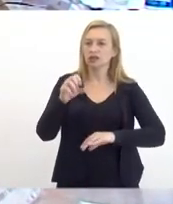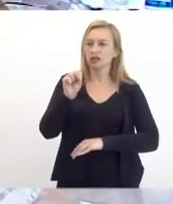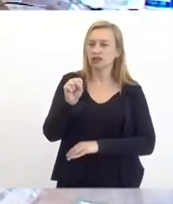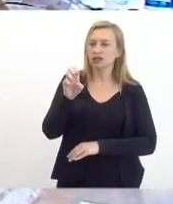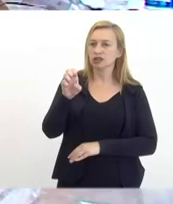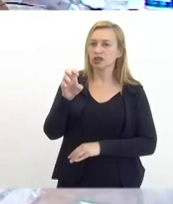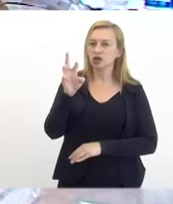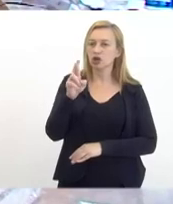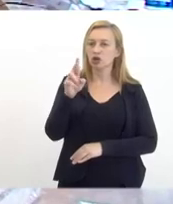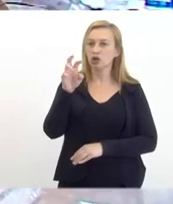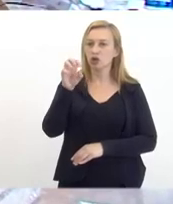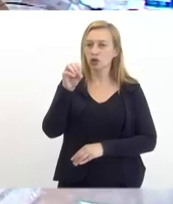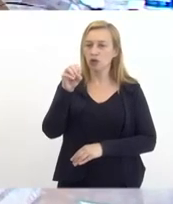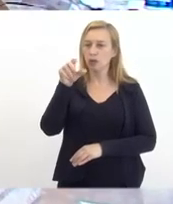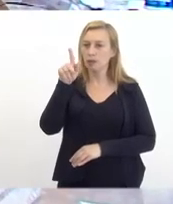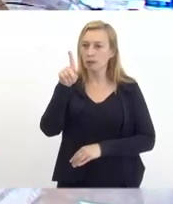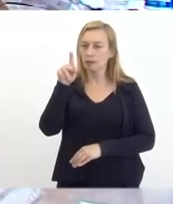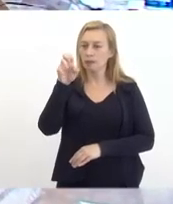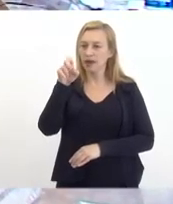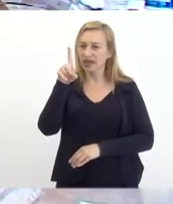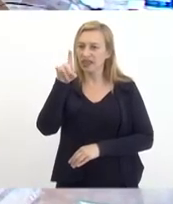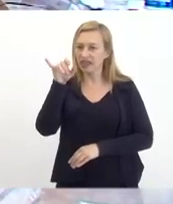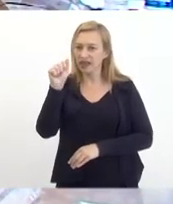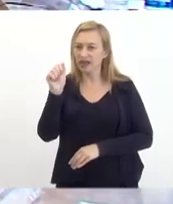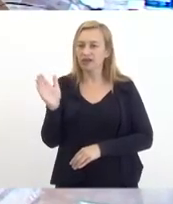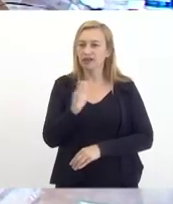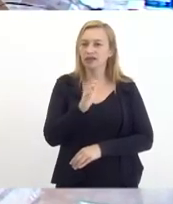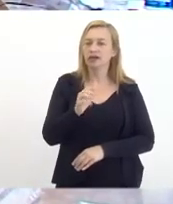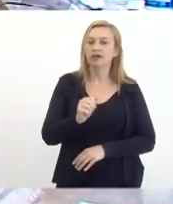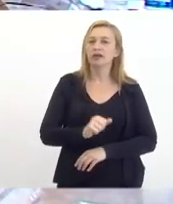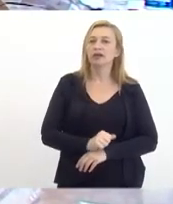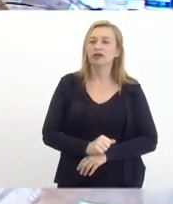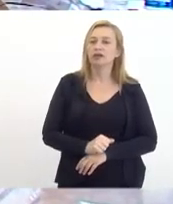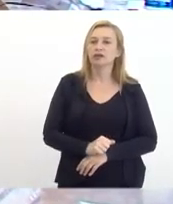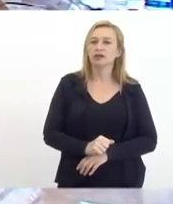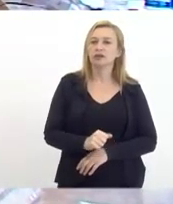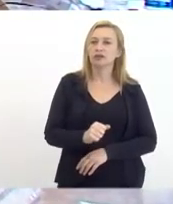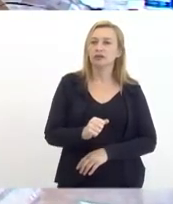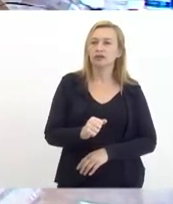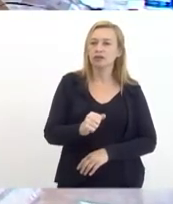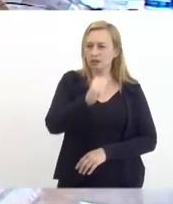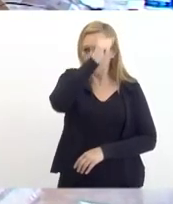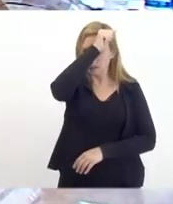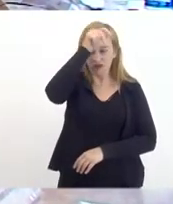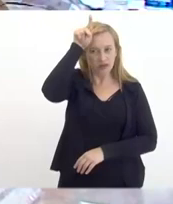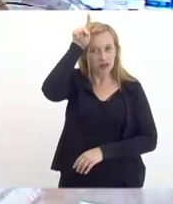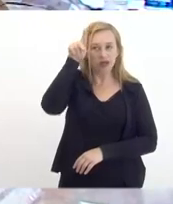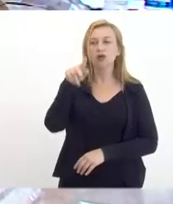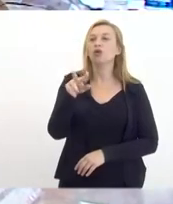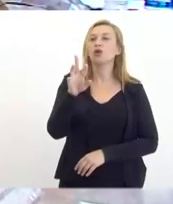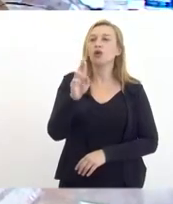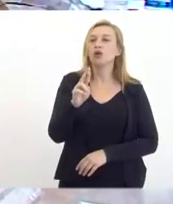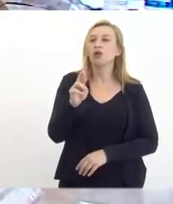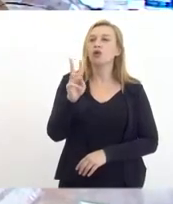prefeito nosso Rubão saudando aqui